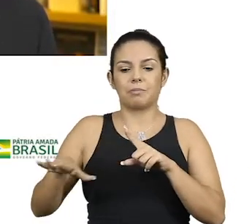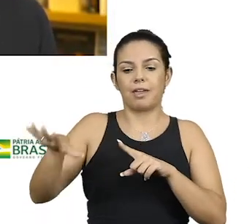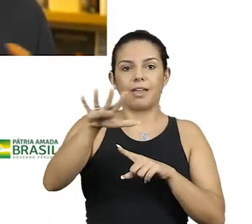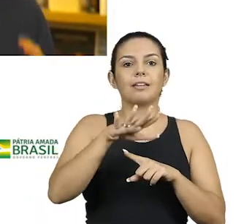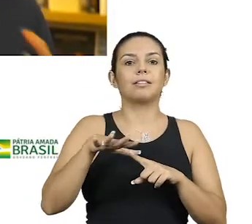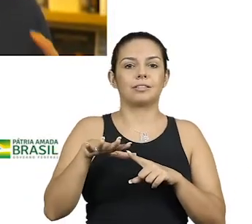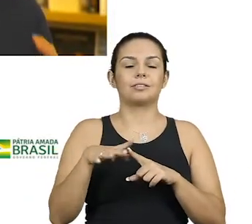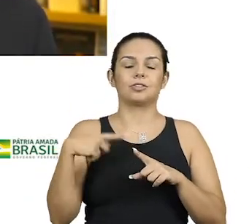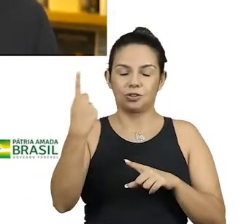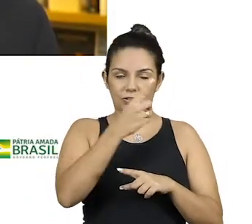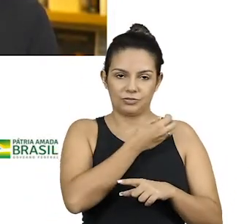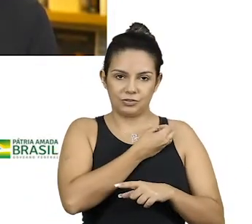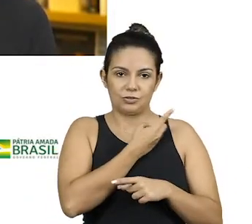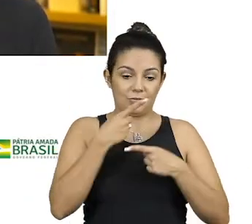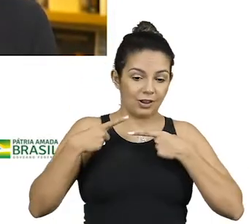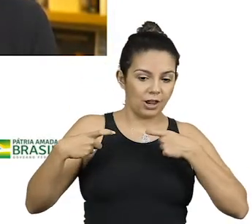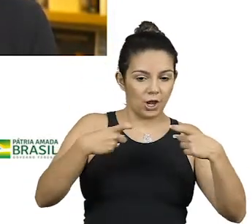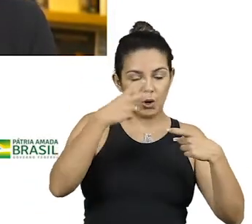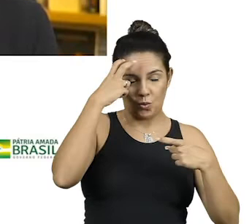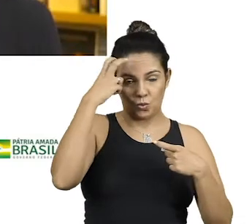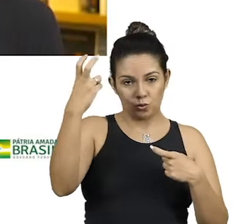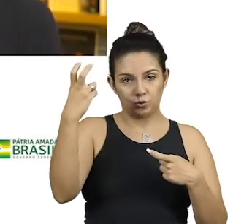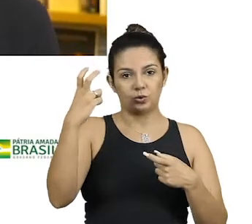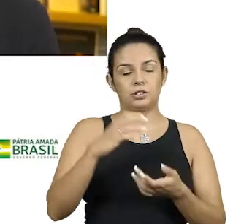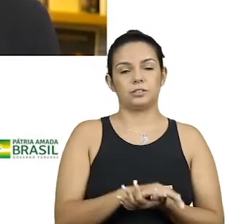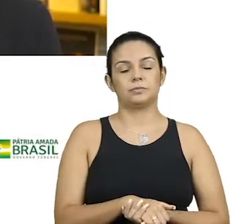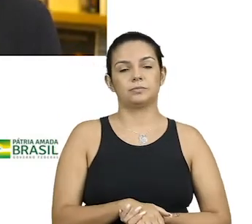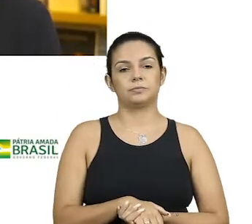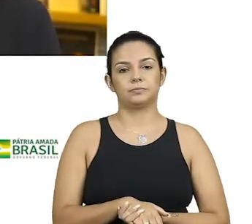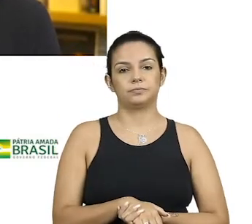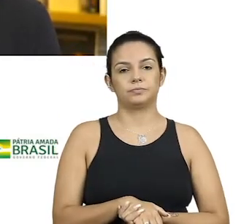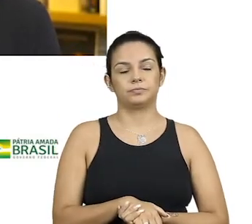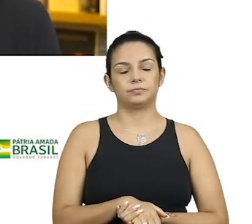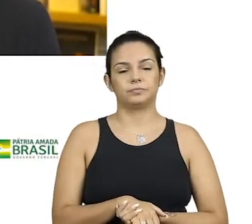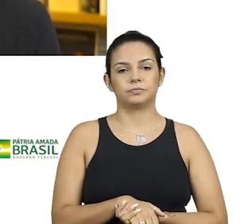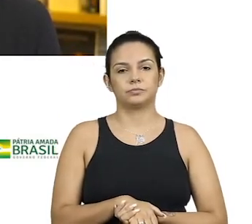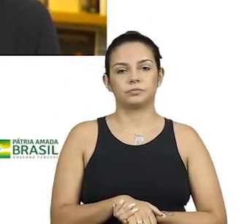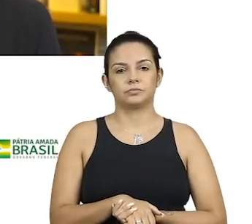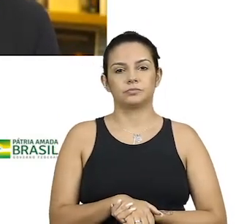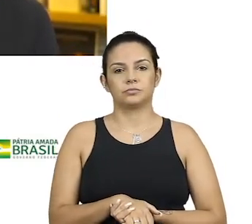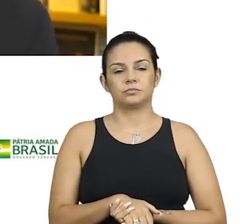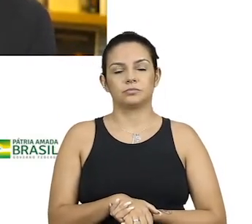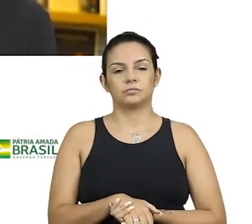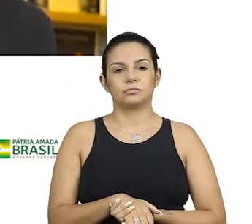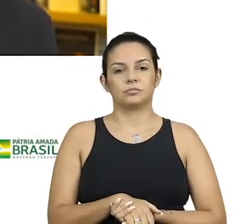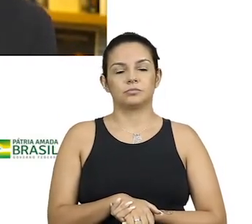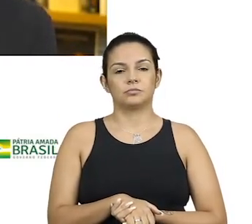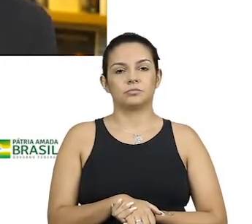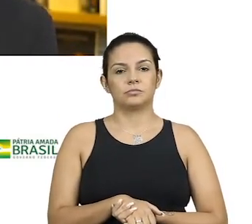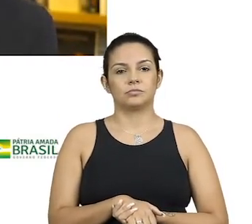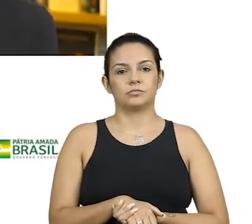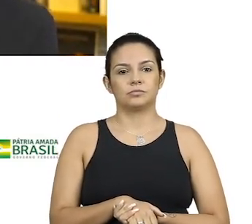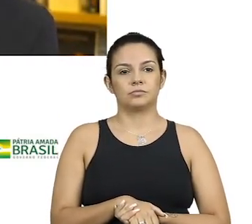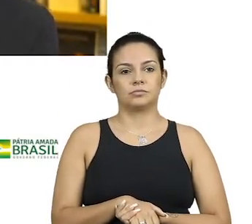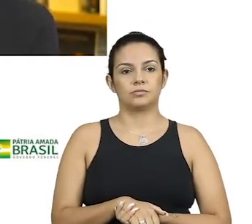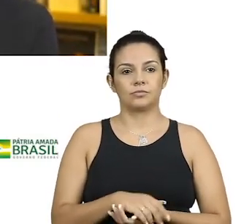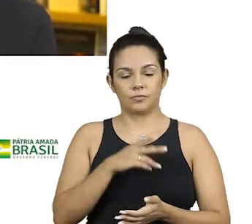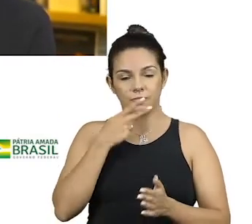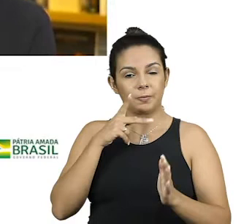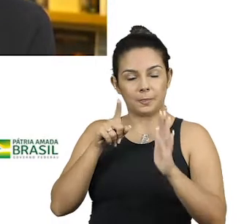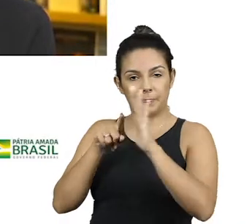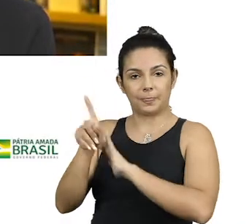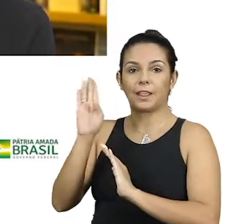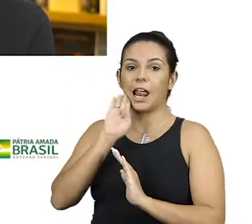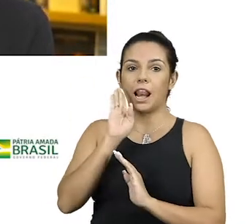vivendo ainda uma guerra cultural bastante deflagrada. Acho que isso faz parte. Legal, você tocar nesse